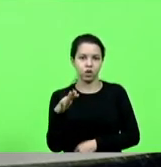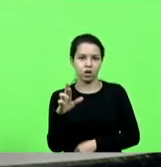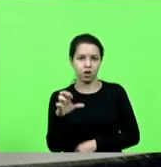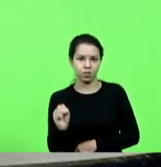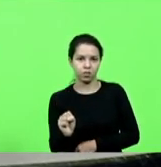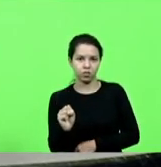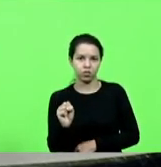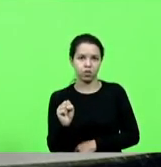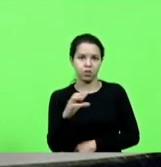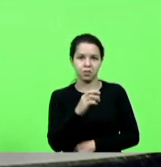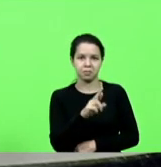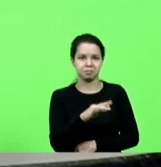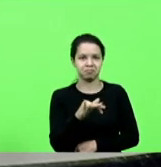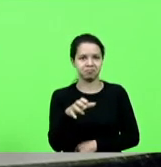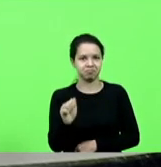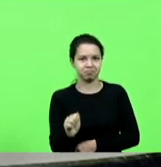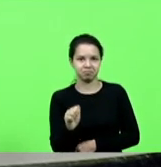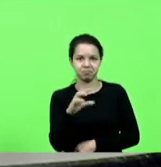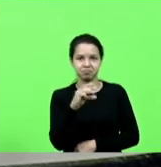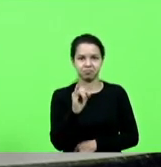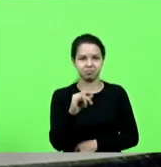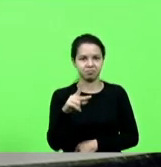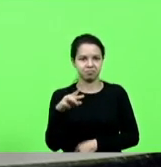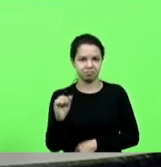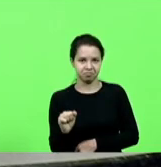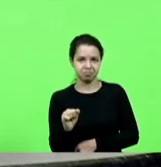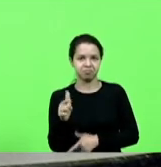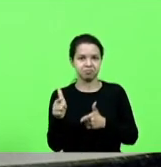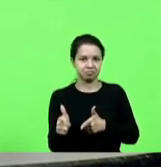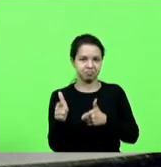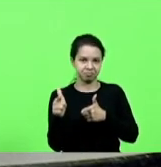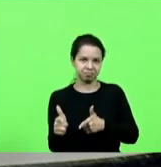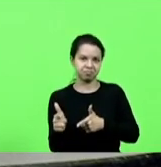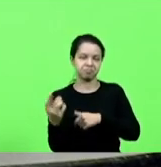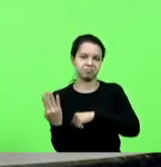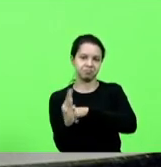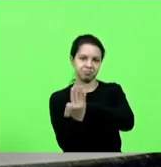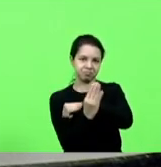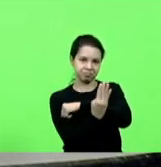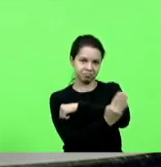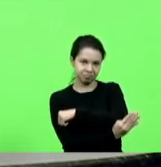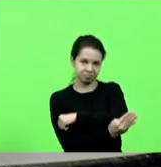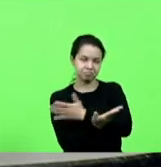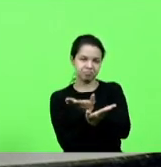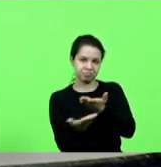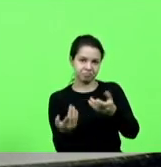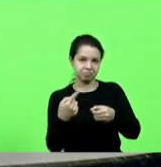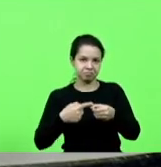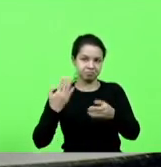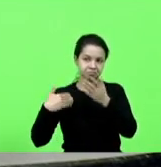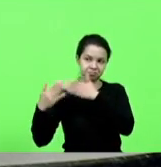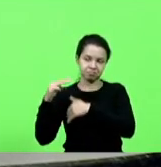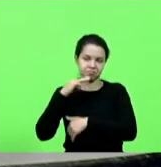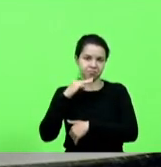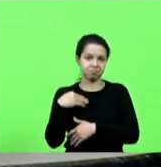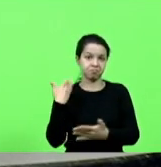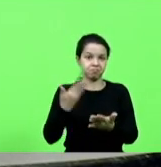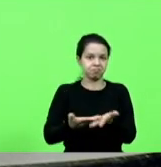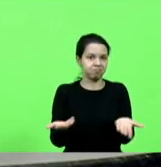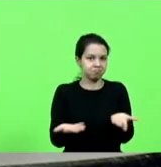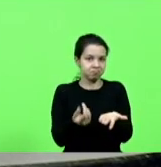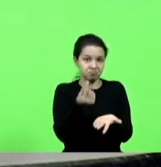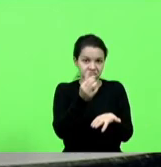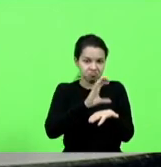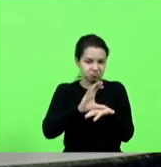Siderópolis, Caçador, Fraiburgo e Tubarão. Estes municípios, desde março, não recebem um tostão do PAA.